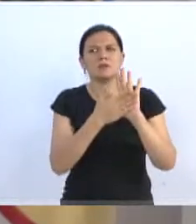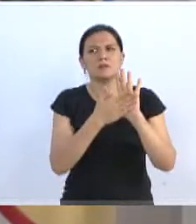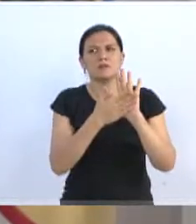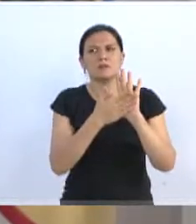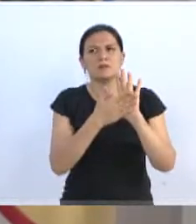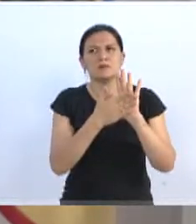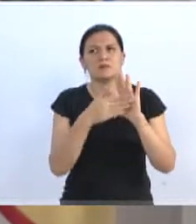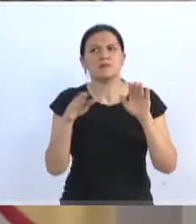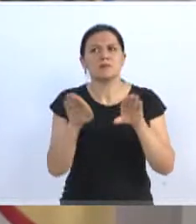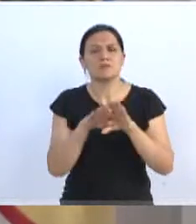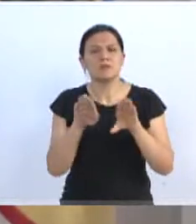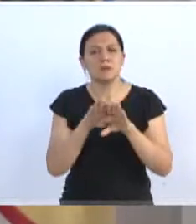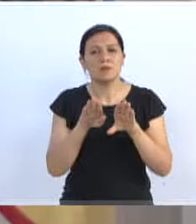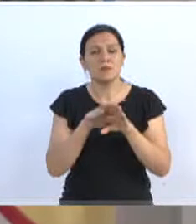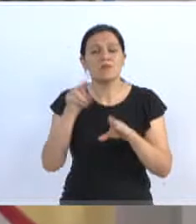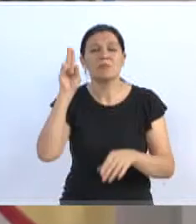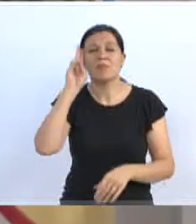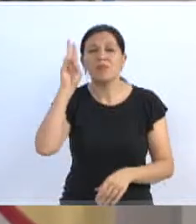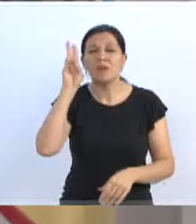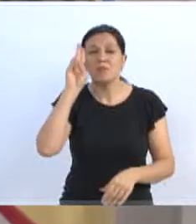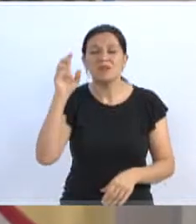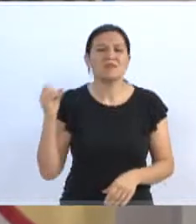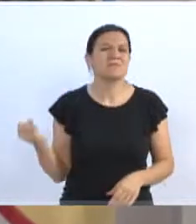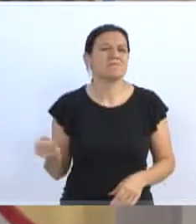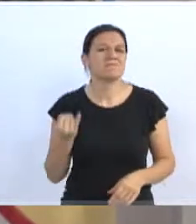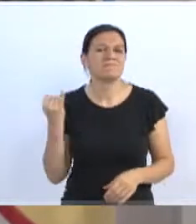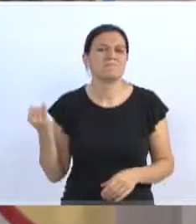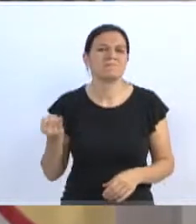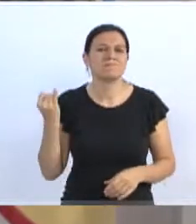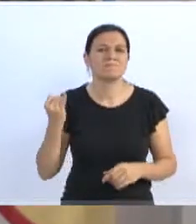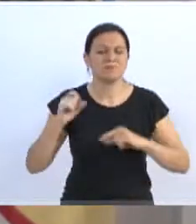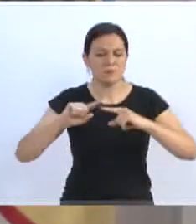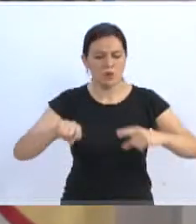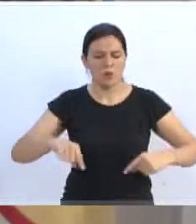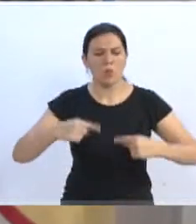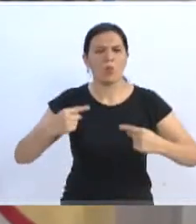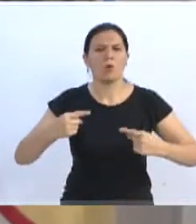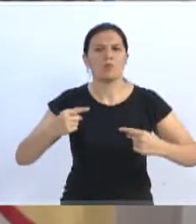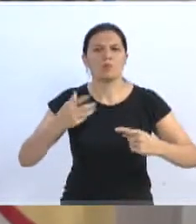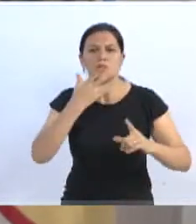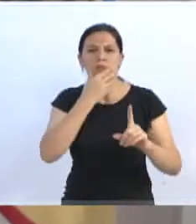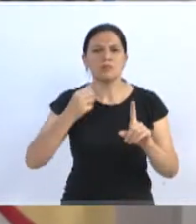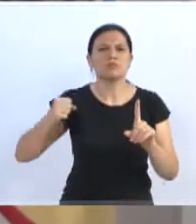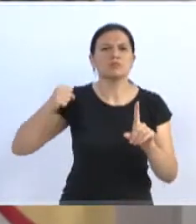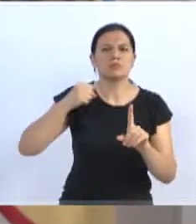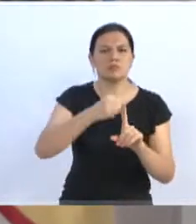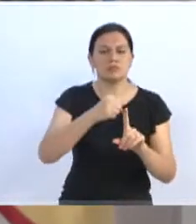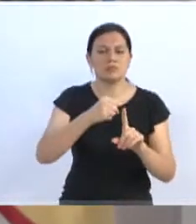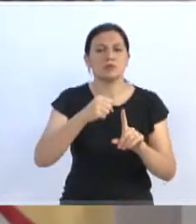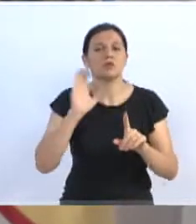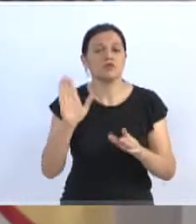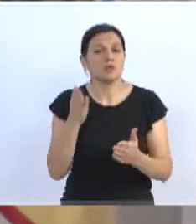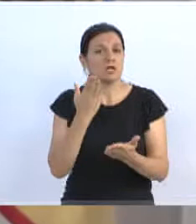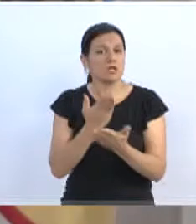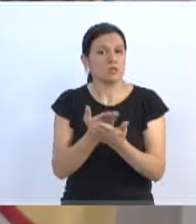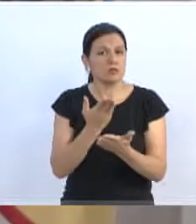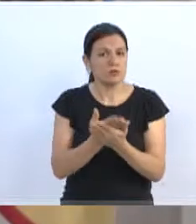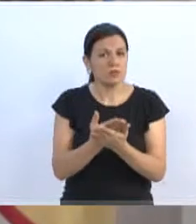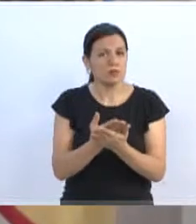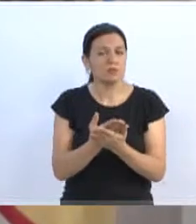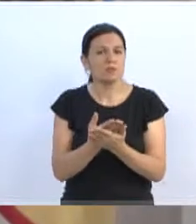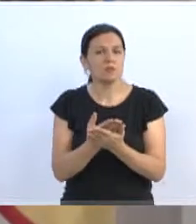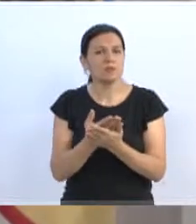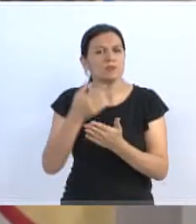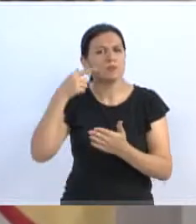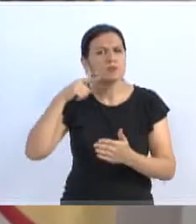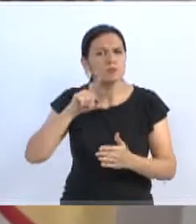um instrumento físico para nos lembrar da importância de combatermos a questão do feminicídio. Inclusive, estamos estudando a possibilidade de